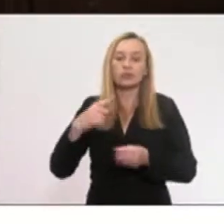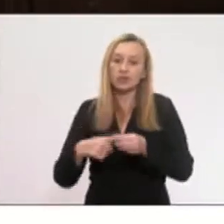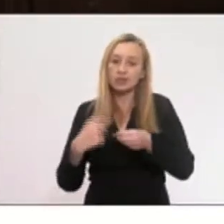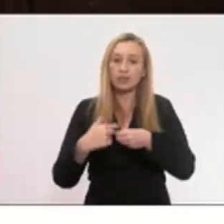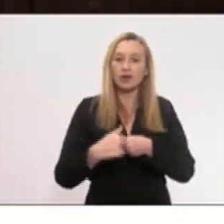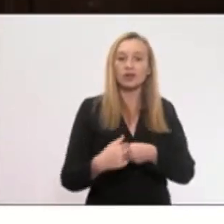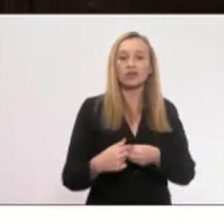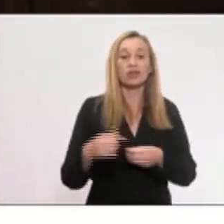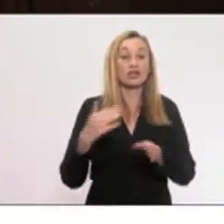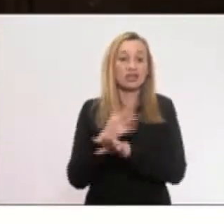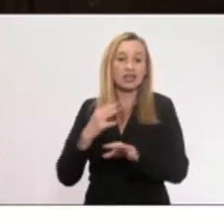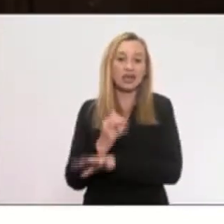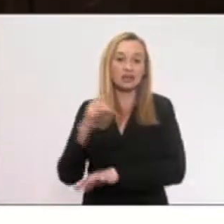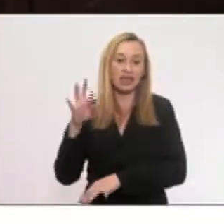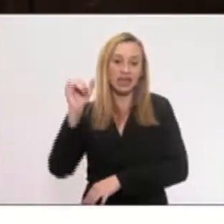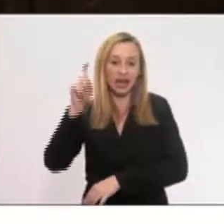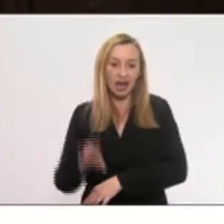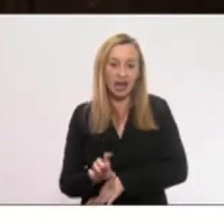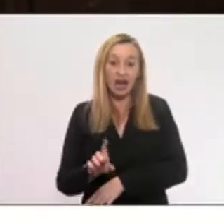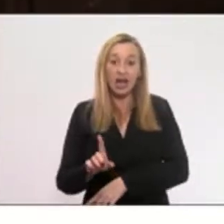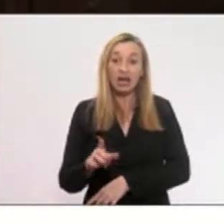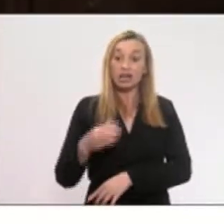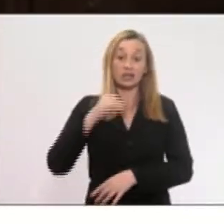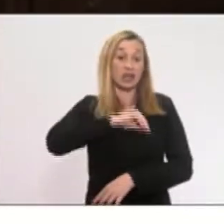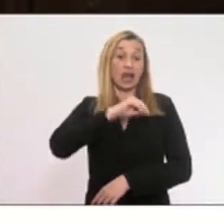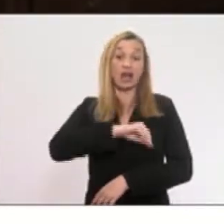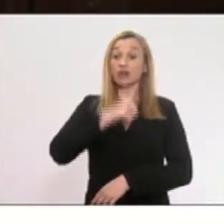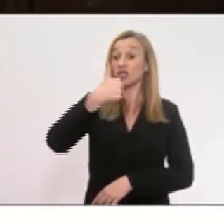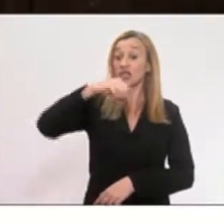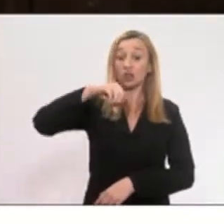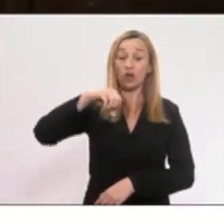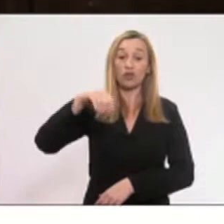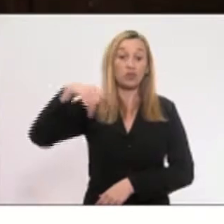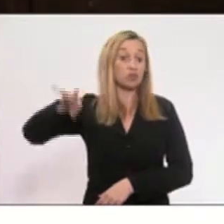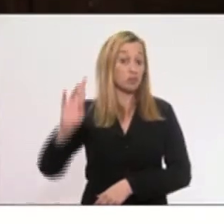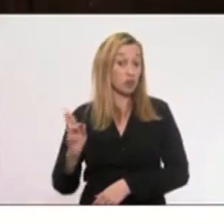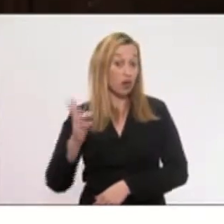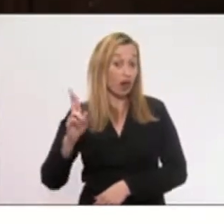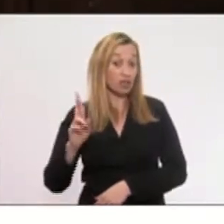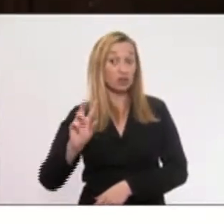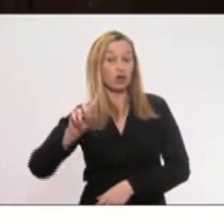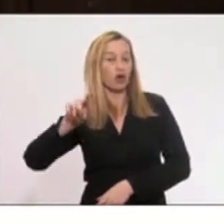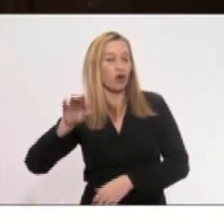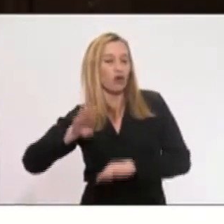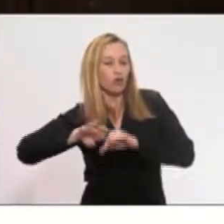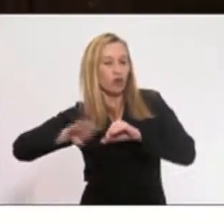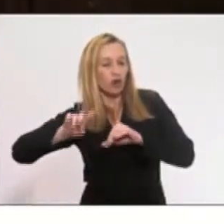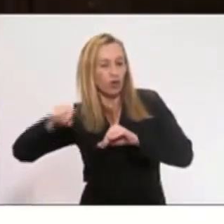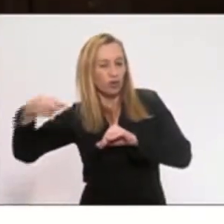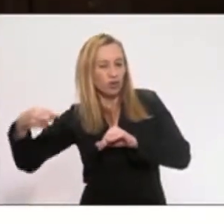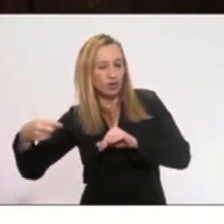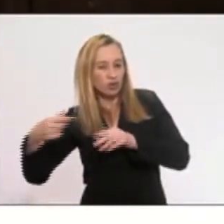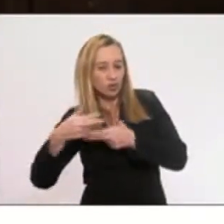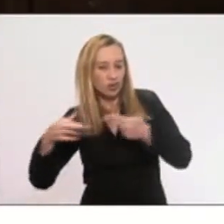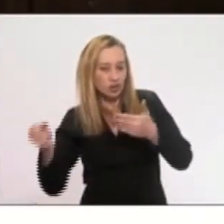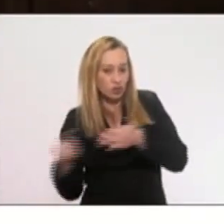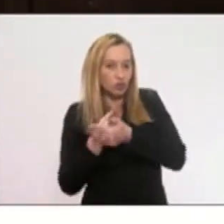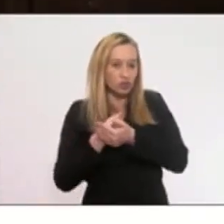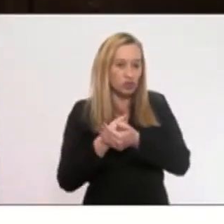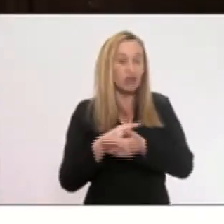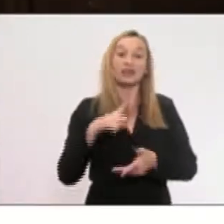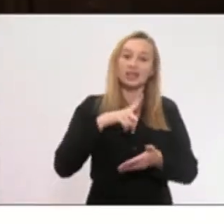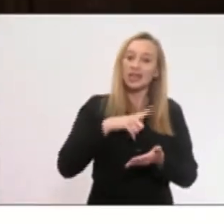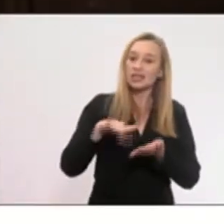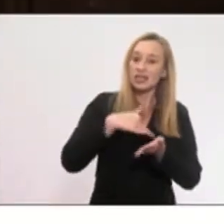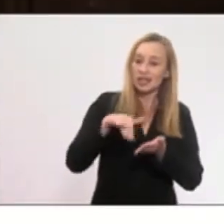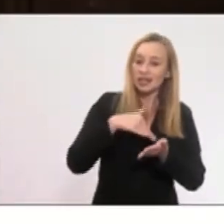de Maricá tem um salário de 19 mil reais, fora os outros asseclas que acompanham os secretários. Tem secretário que